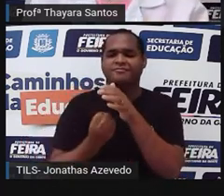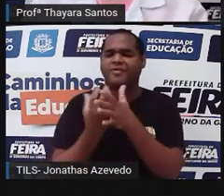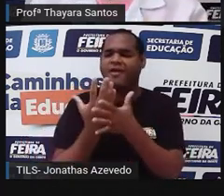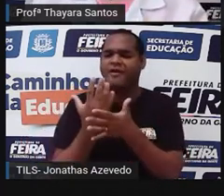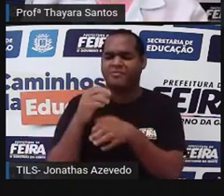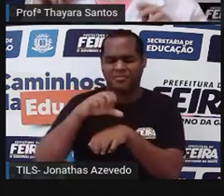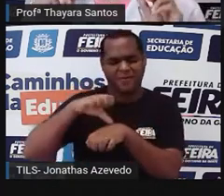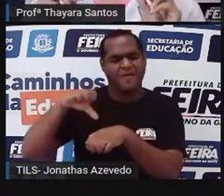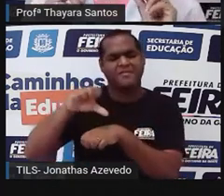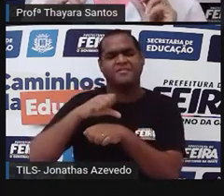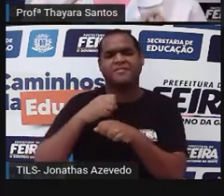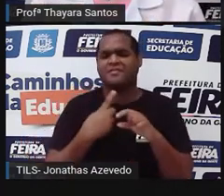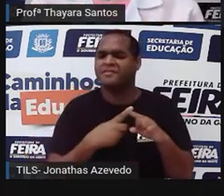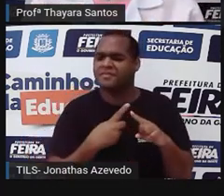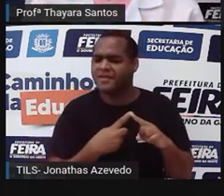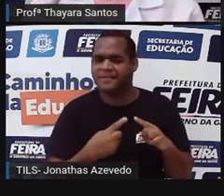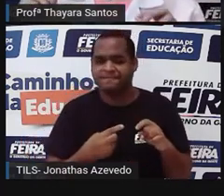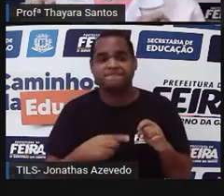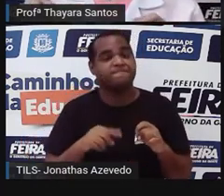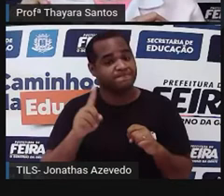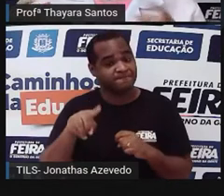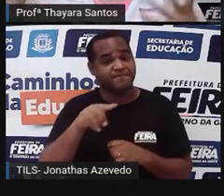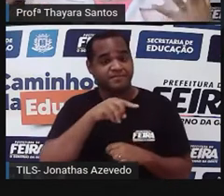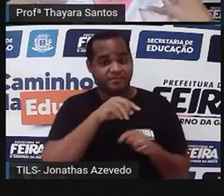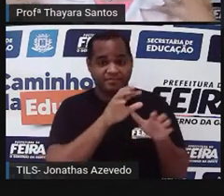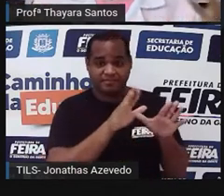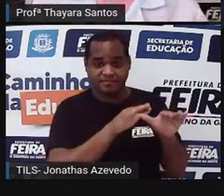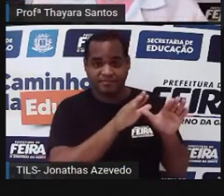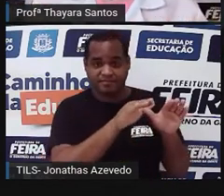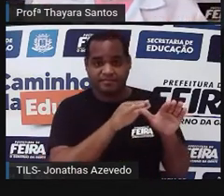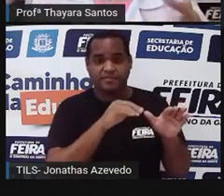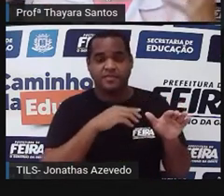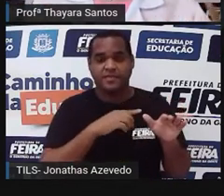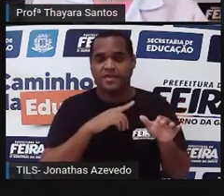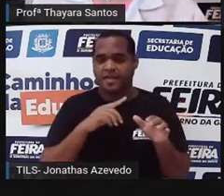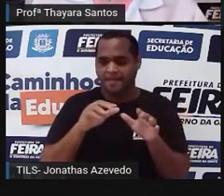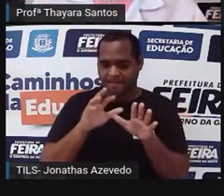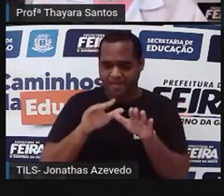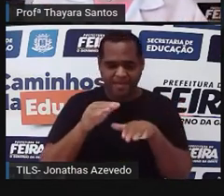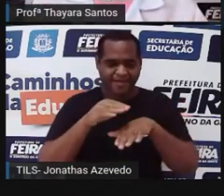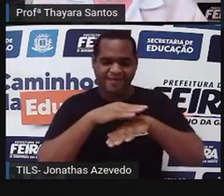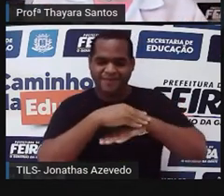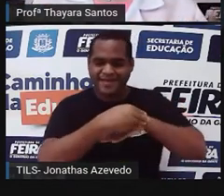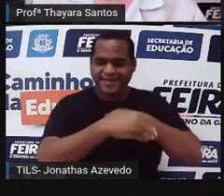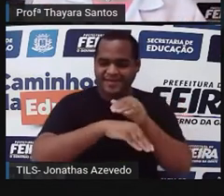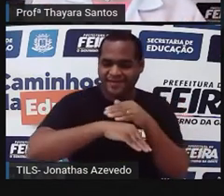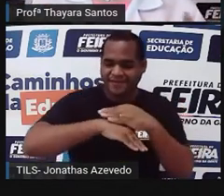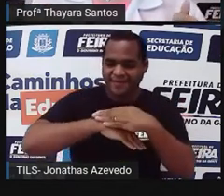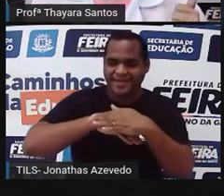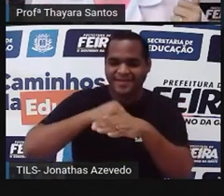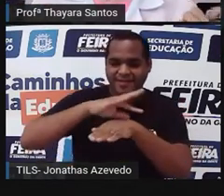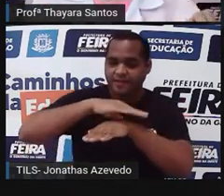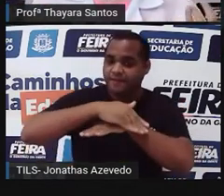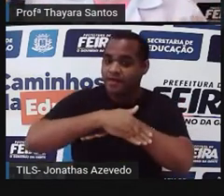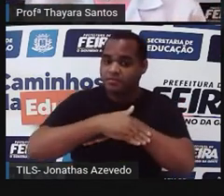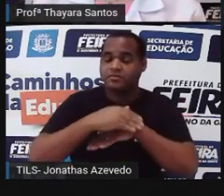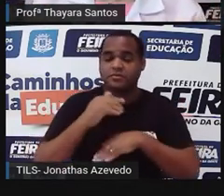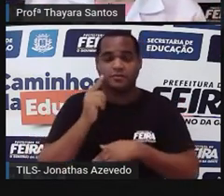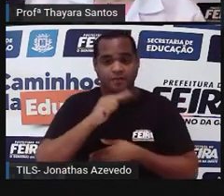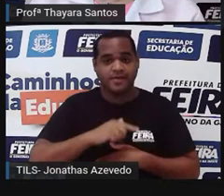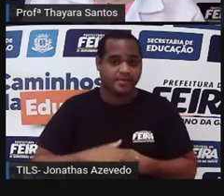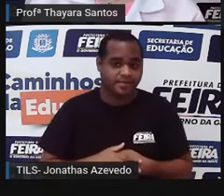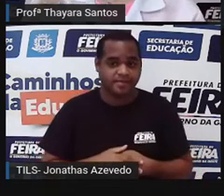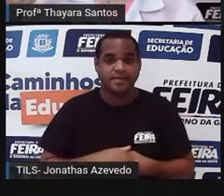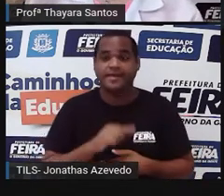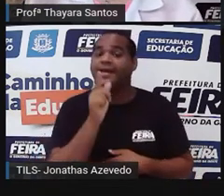Veja só. Se a ave entra... A ave tem penas, né? Que é uma das adaptações dela para o voo. Se ela entra